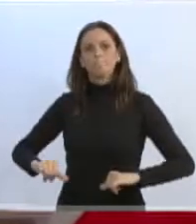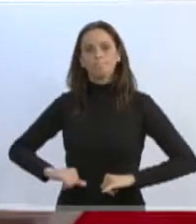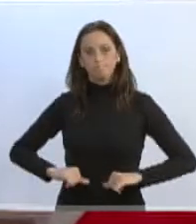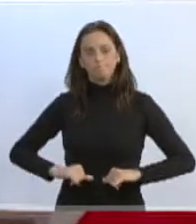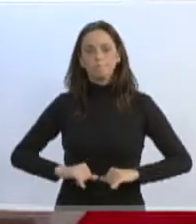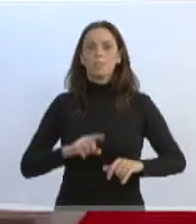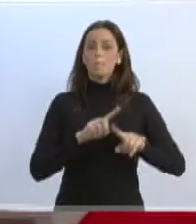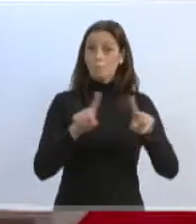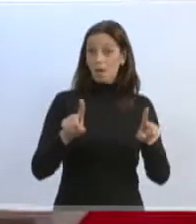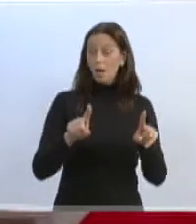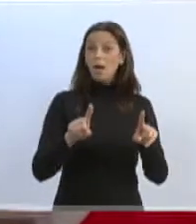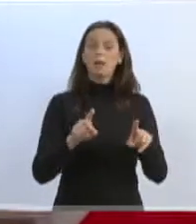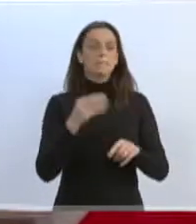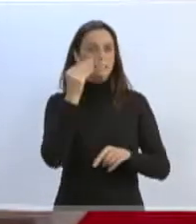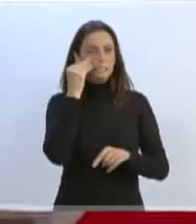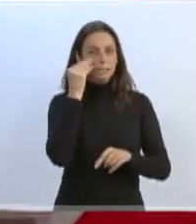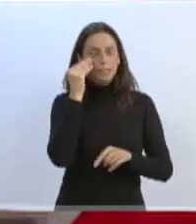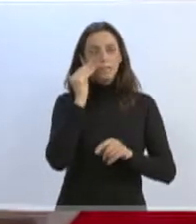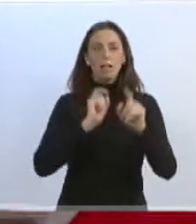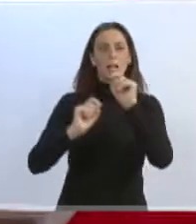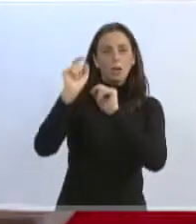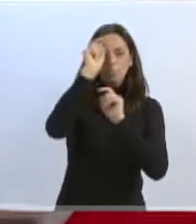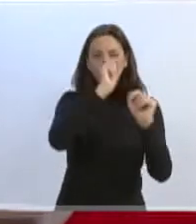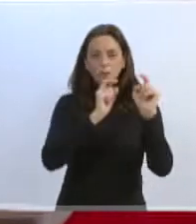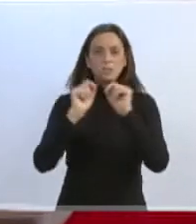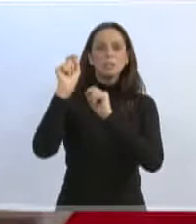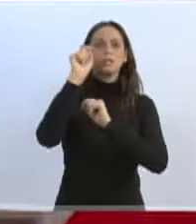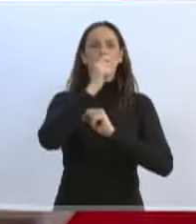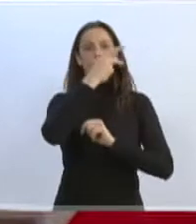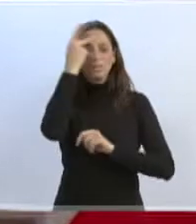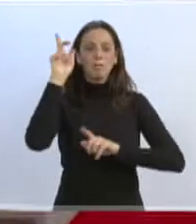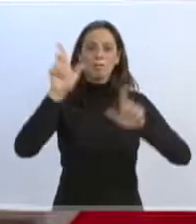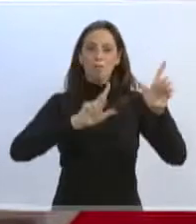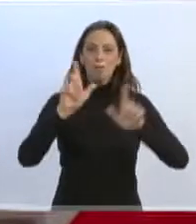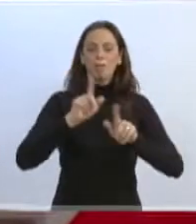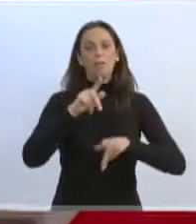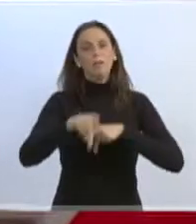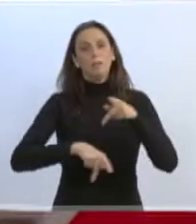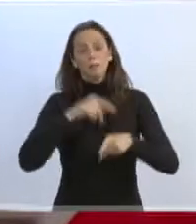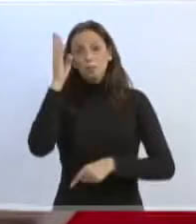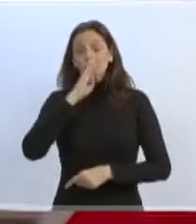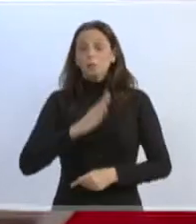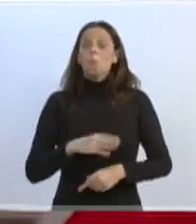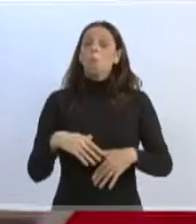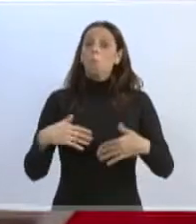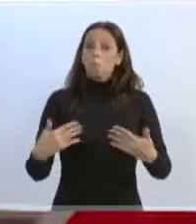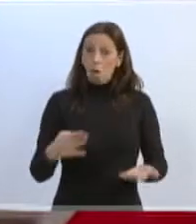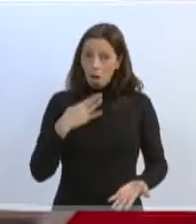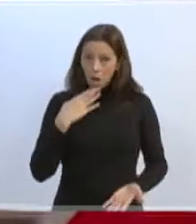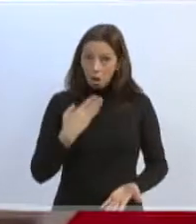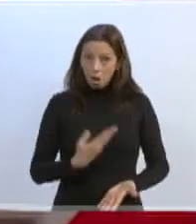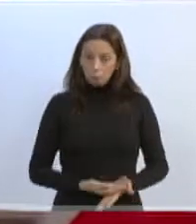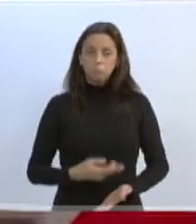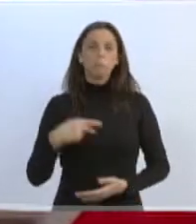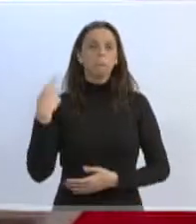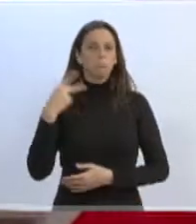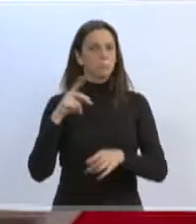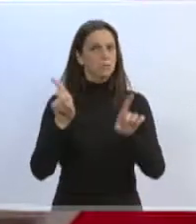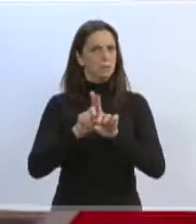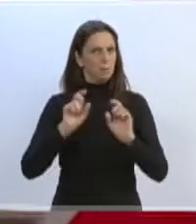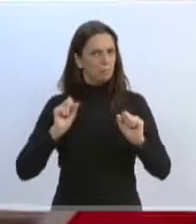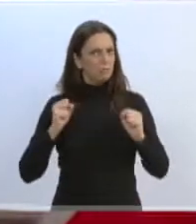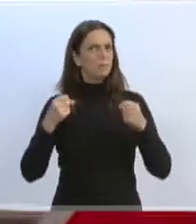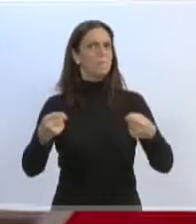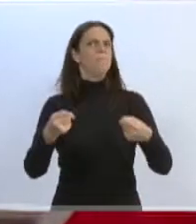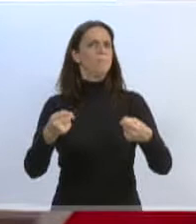iludir através da mídia e através de outras formas o povo brasileiro. E me admira os políticos que também defendem essas teses